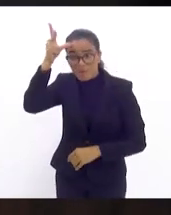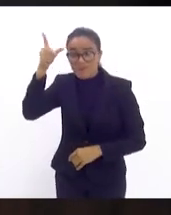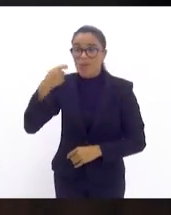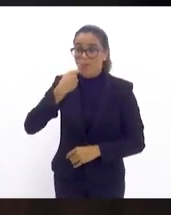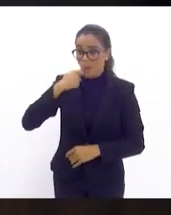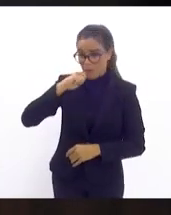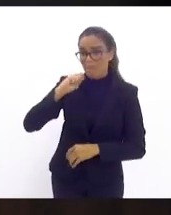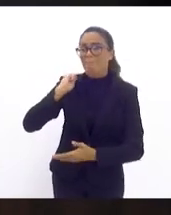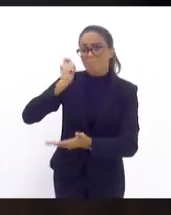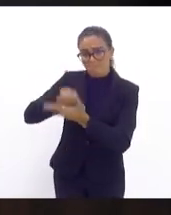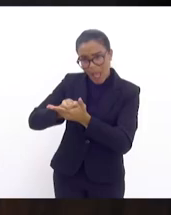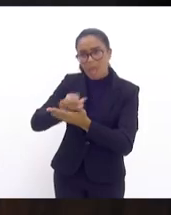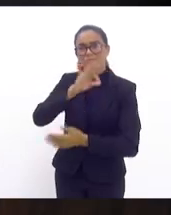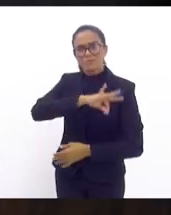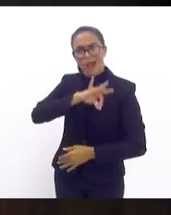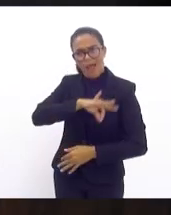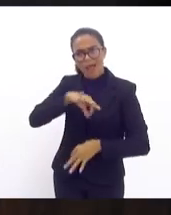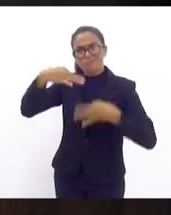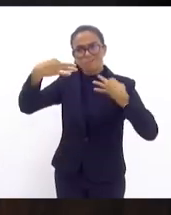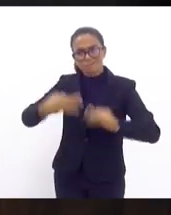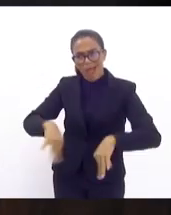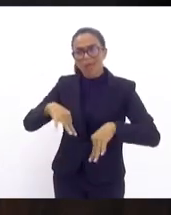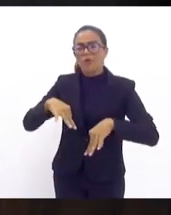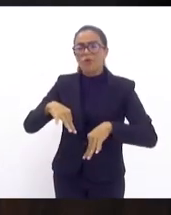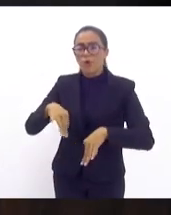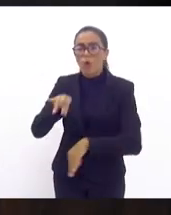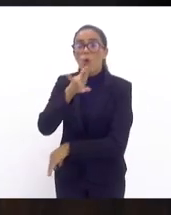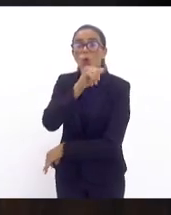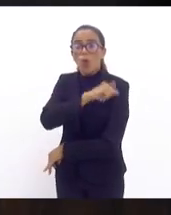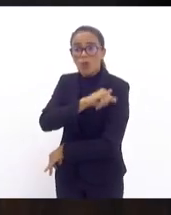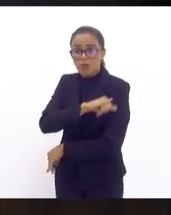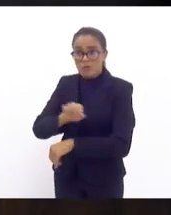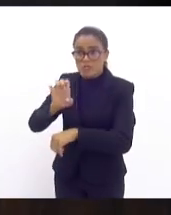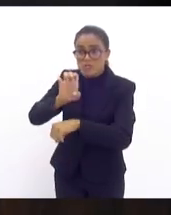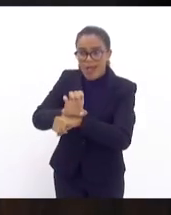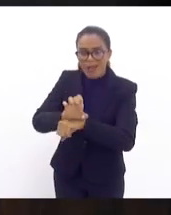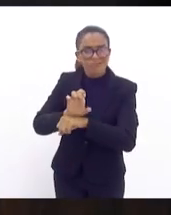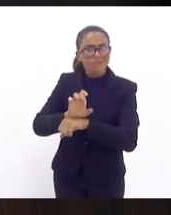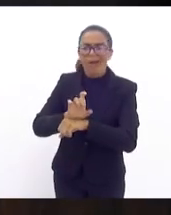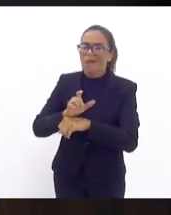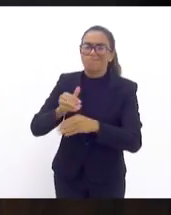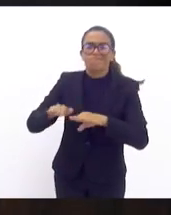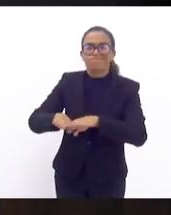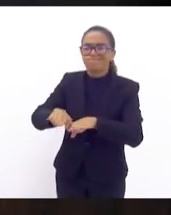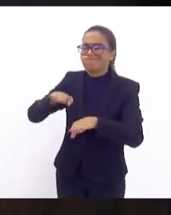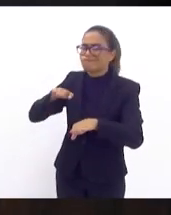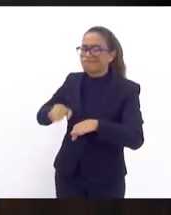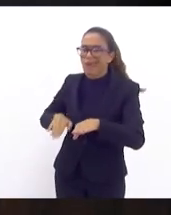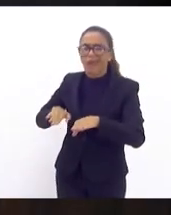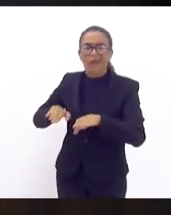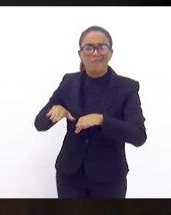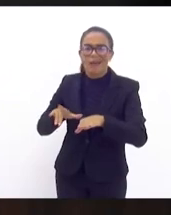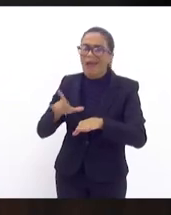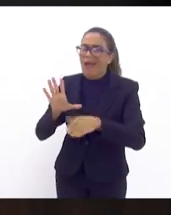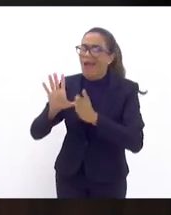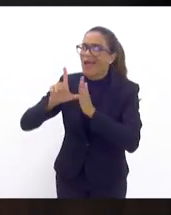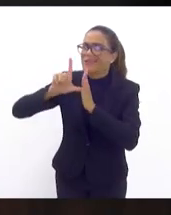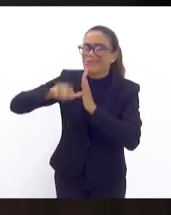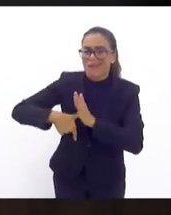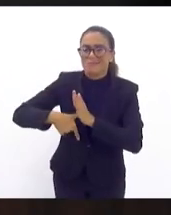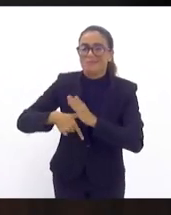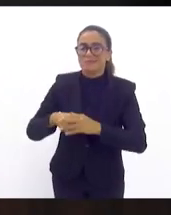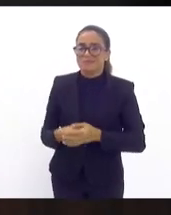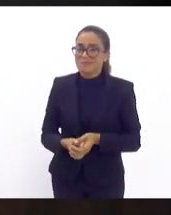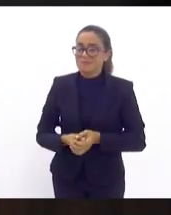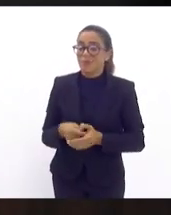estados no Brasil também pagam. No caso do Rio de Janeiro, o Rio de Janeiro está atrás. Nós temos um número imenso de estados que já pagam o piso,